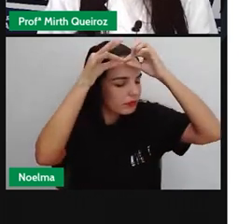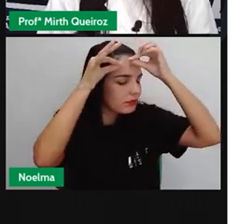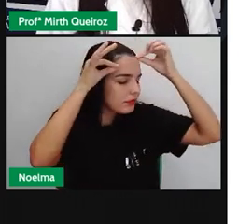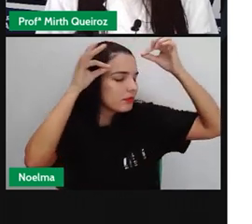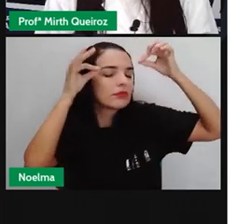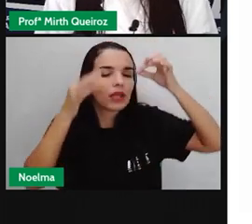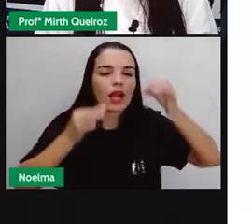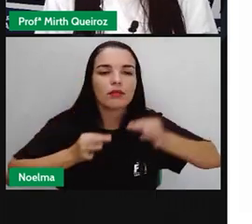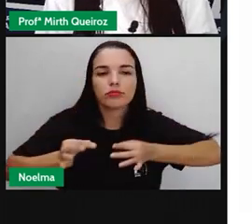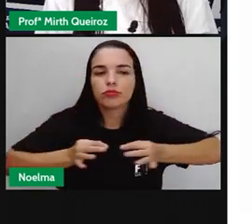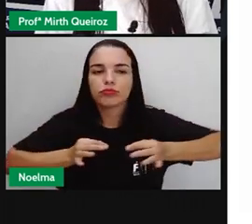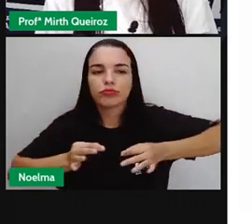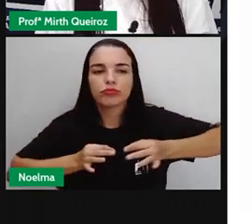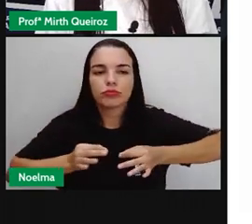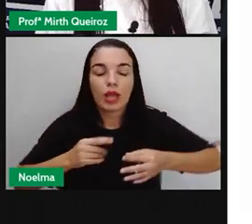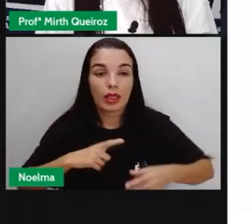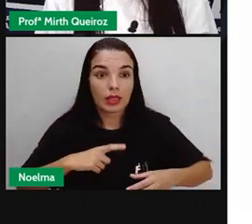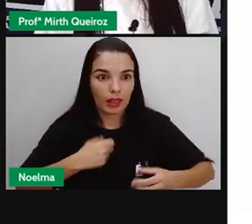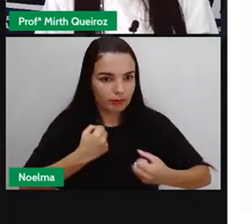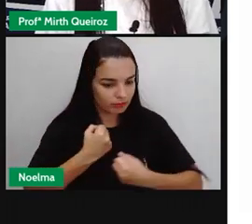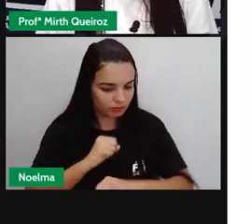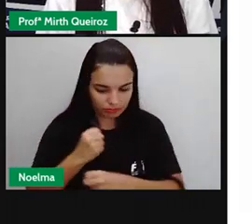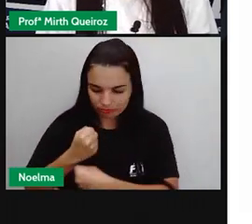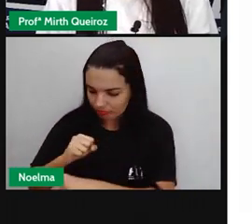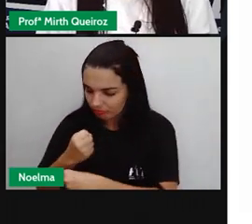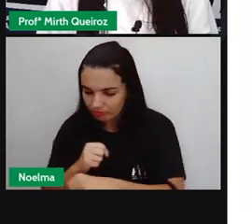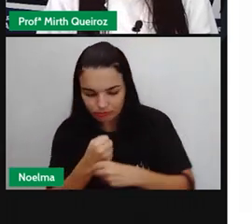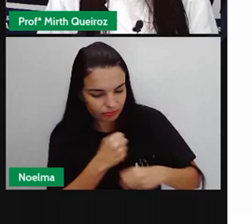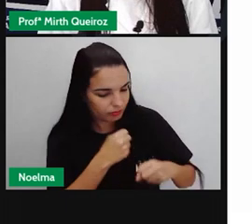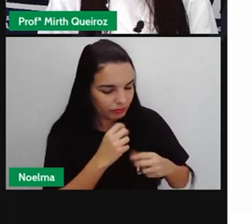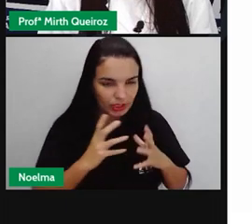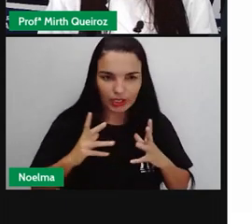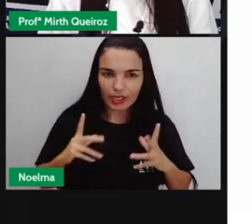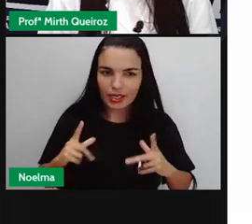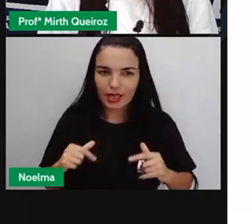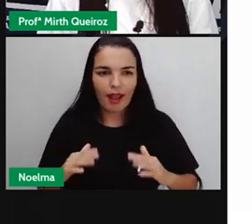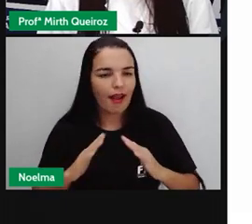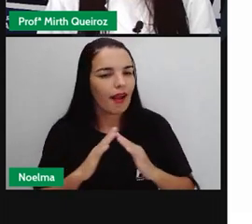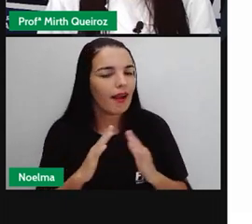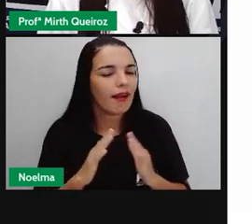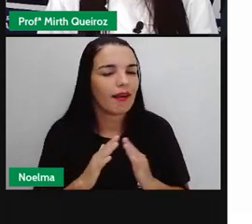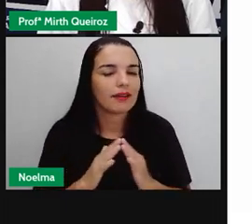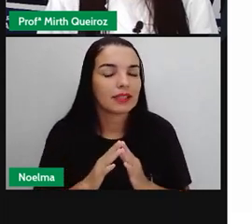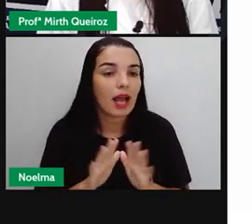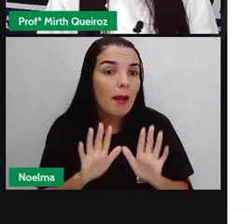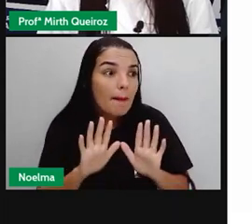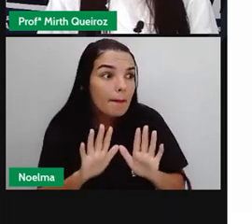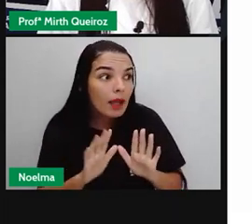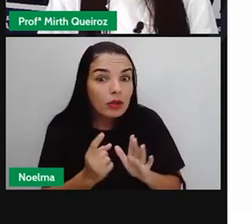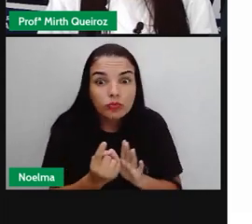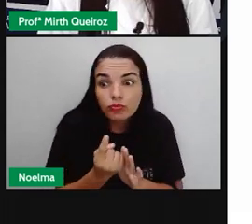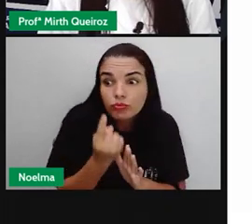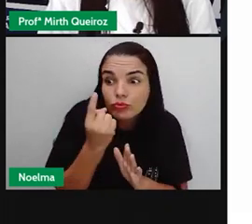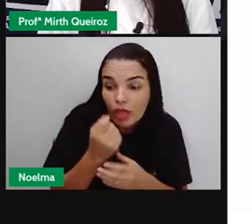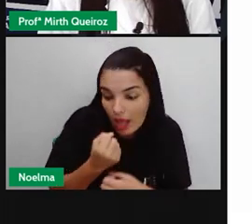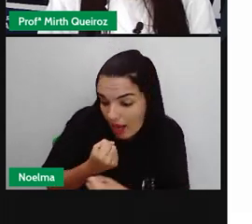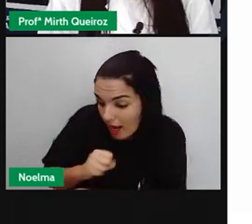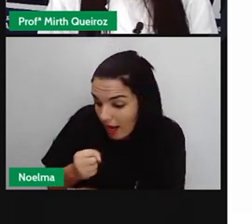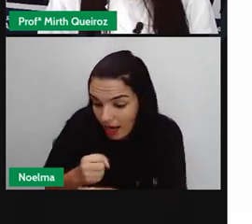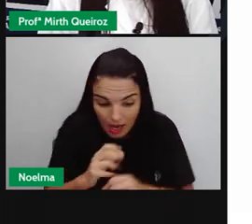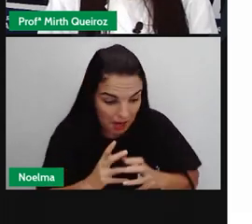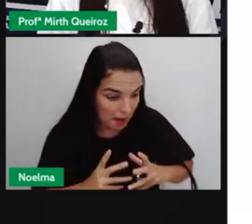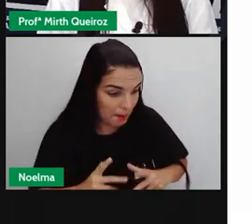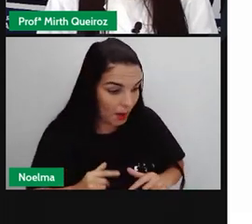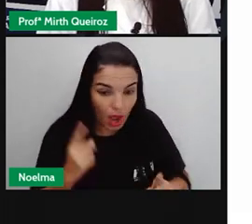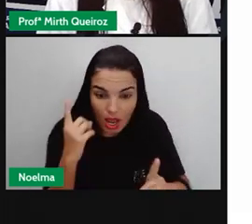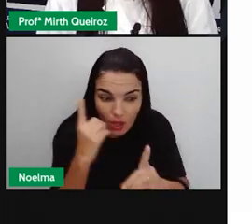cabelo. era muito trabalhadeira e vivia limpando sua casinha. Um dia, quando varria o chão da